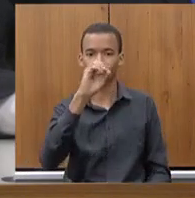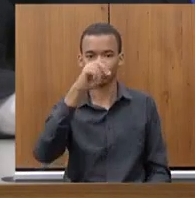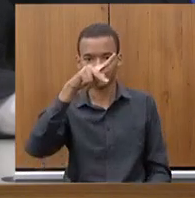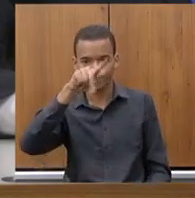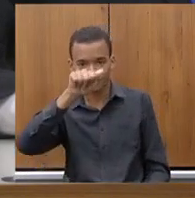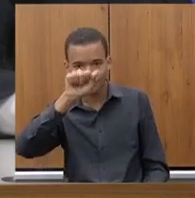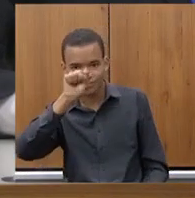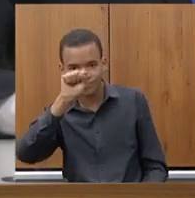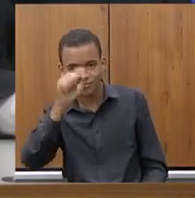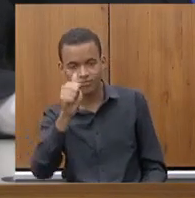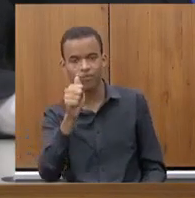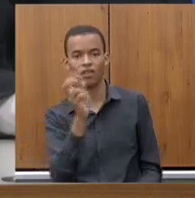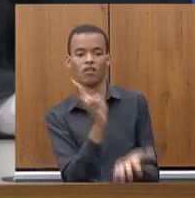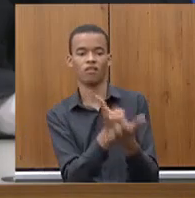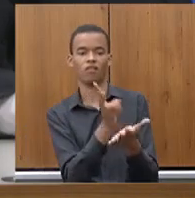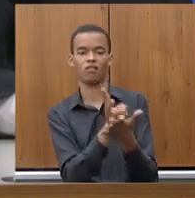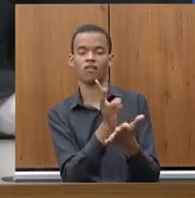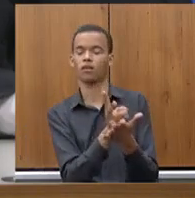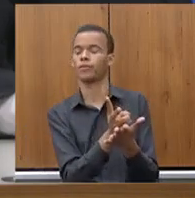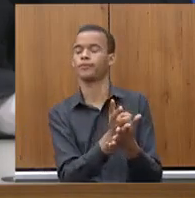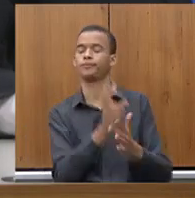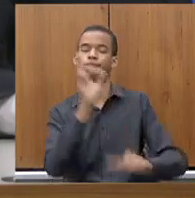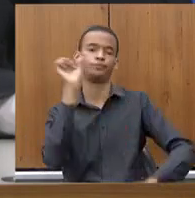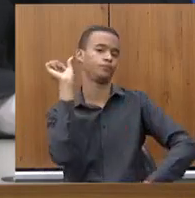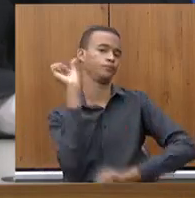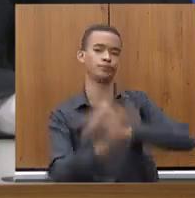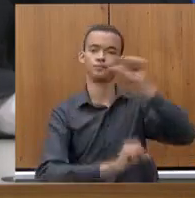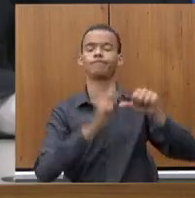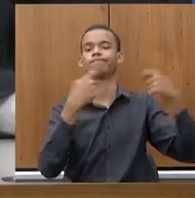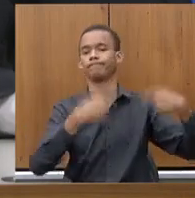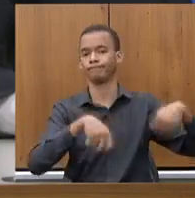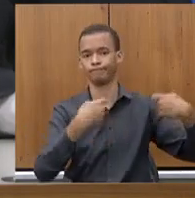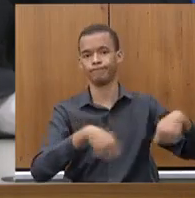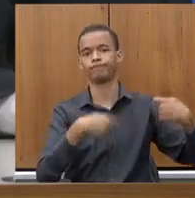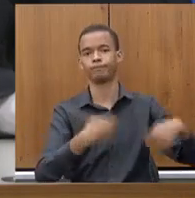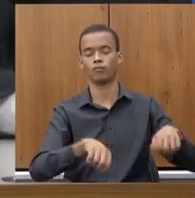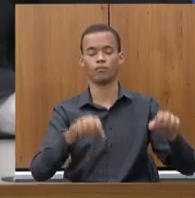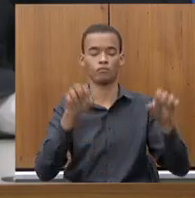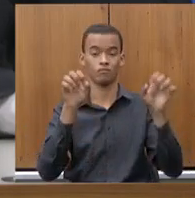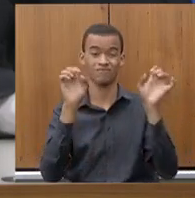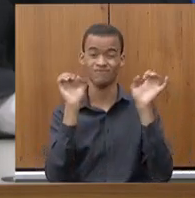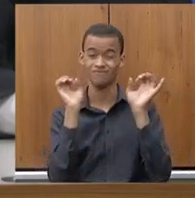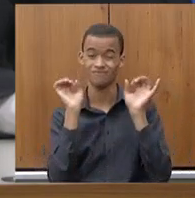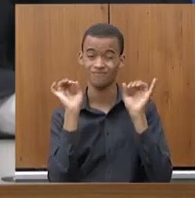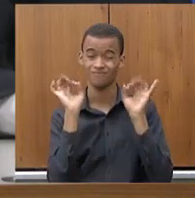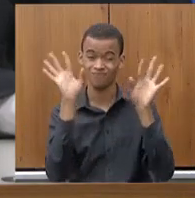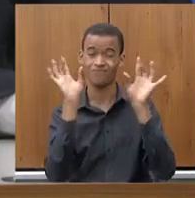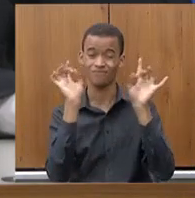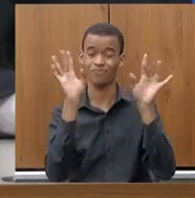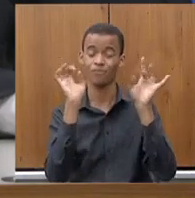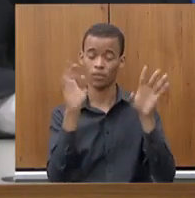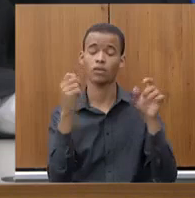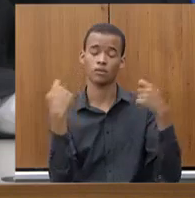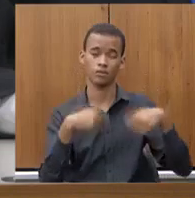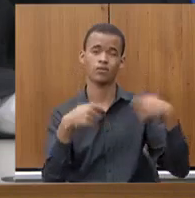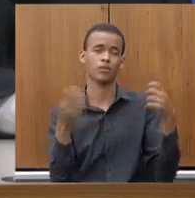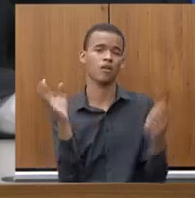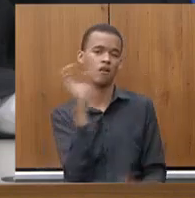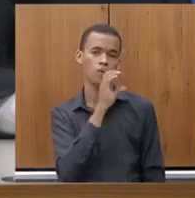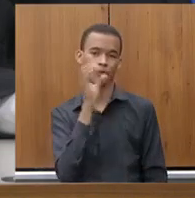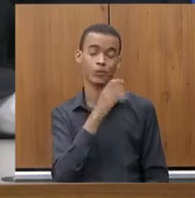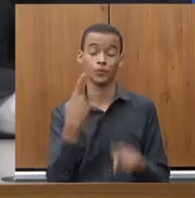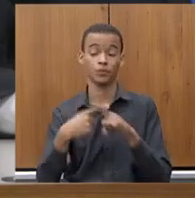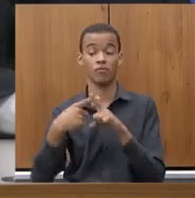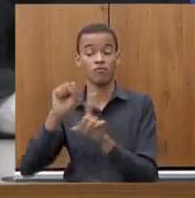inegociável. Fala assim, avançou, é melhor do que o passado? Sim, mas não de forma significativa para tratar o